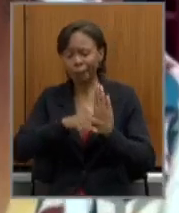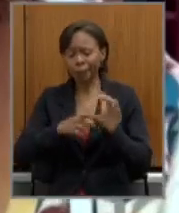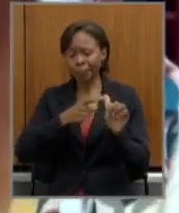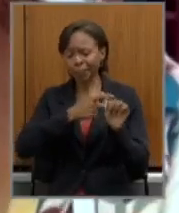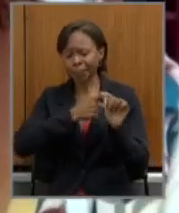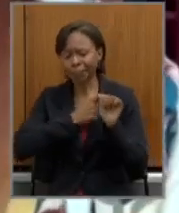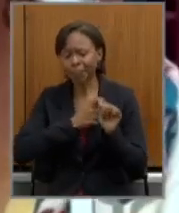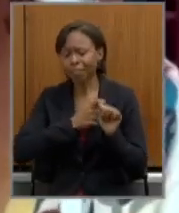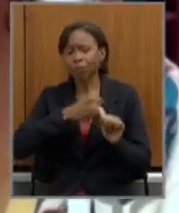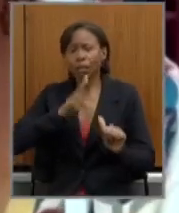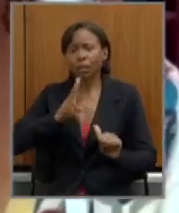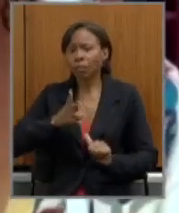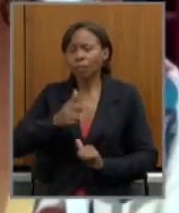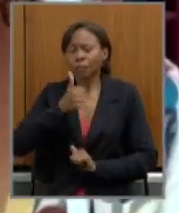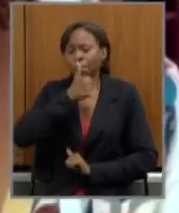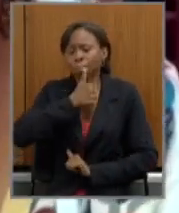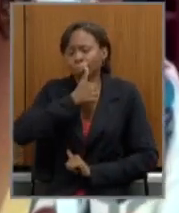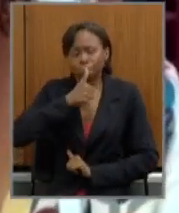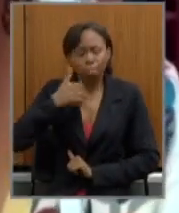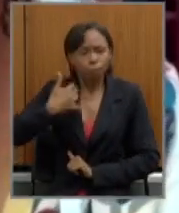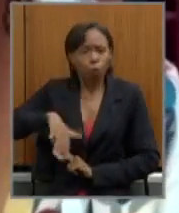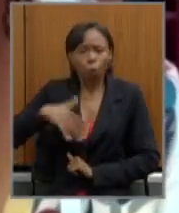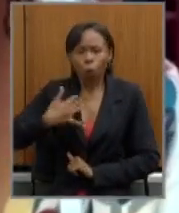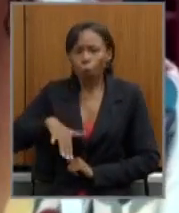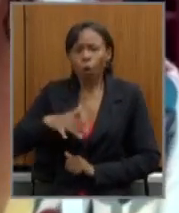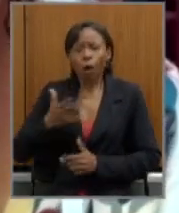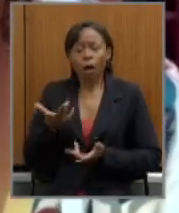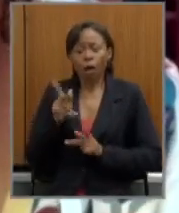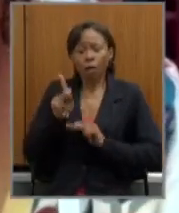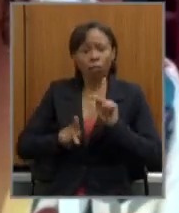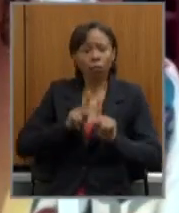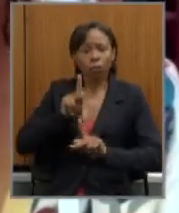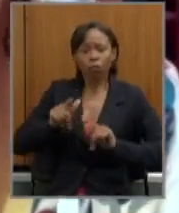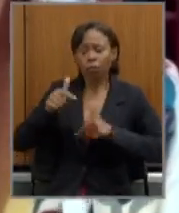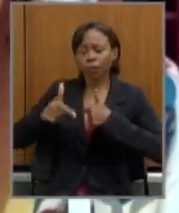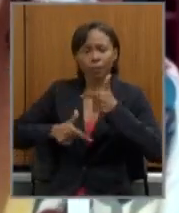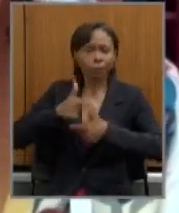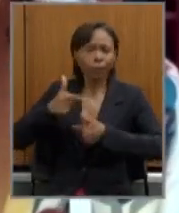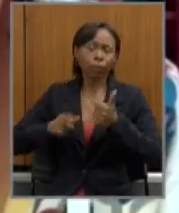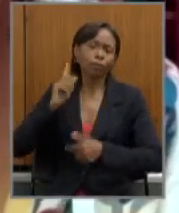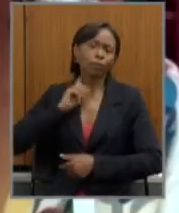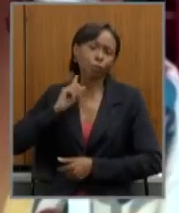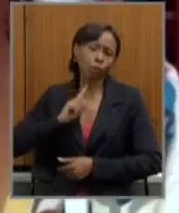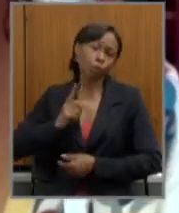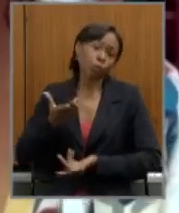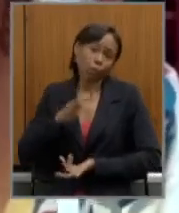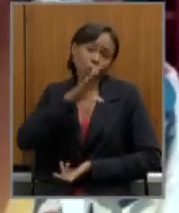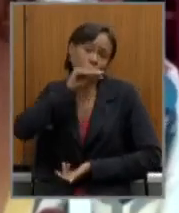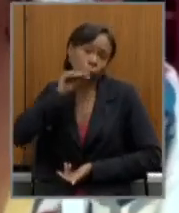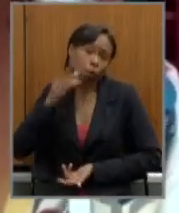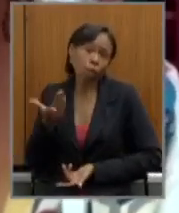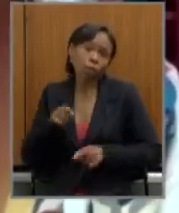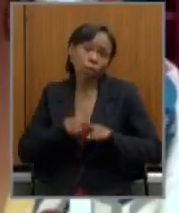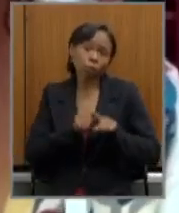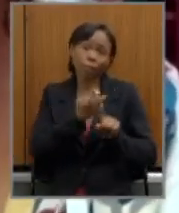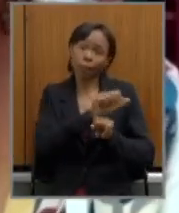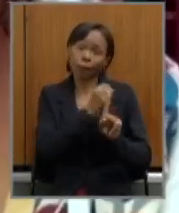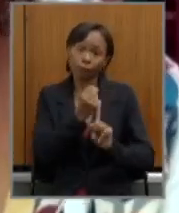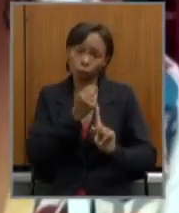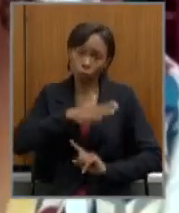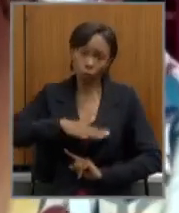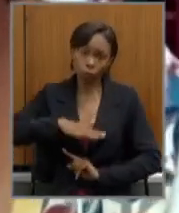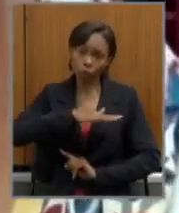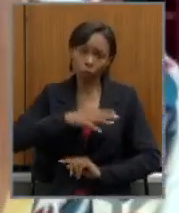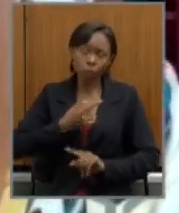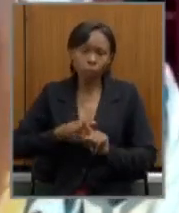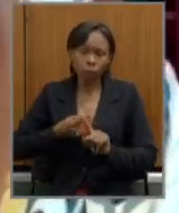grandes sacrifícios aos trabalhadores mineiros do serviço público e também à sociedade porque se